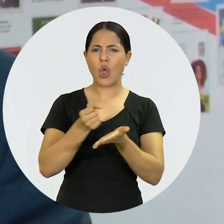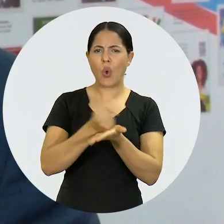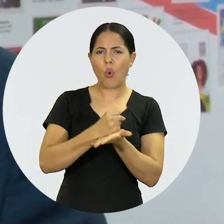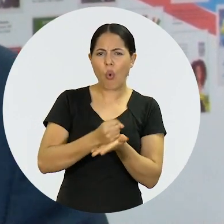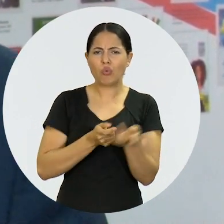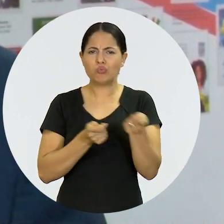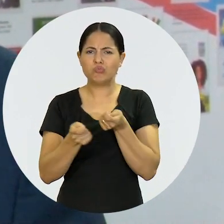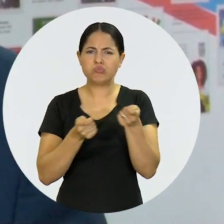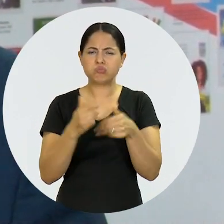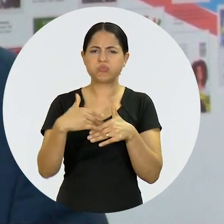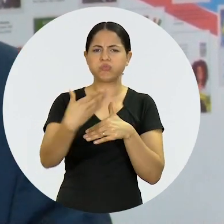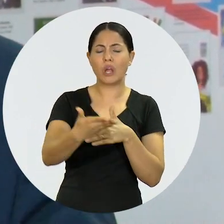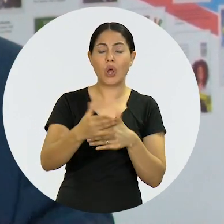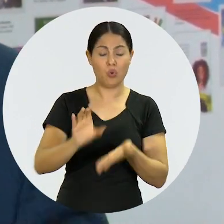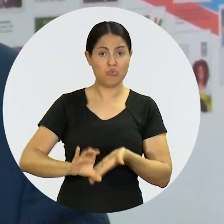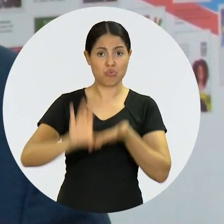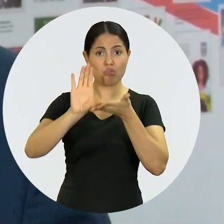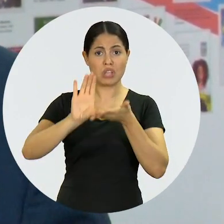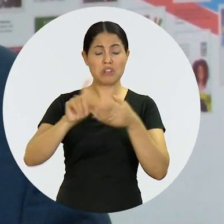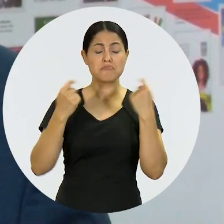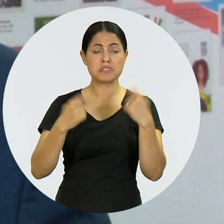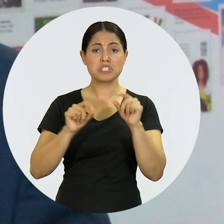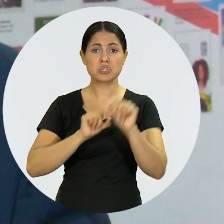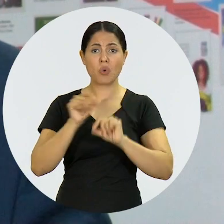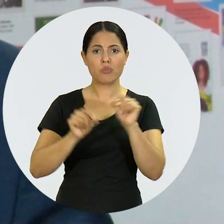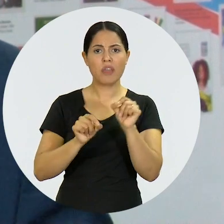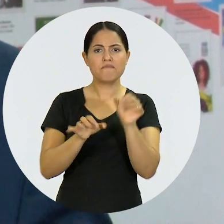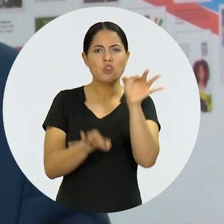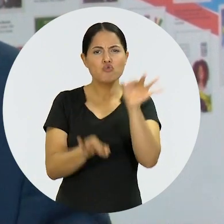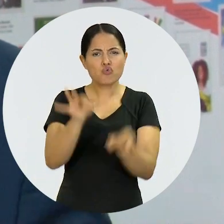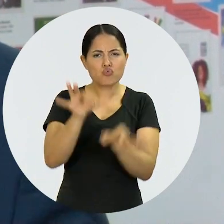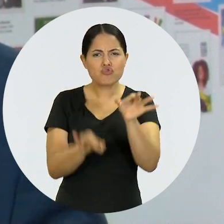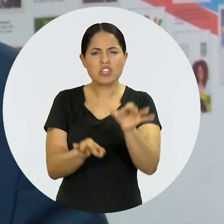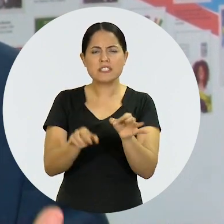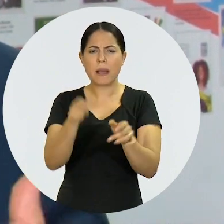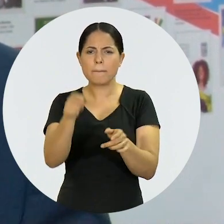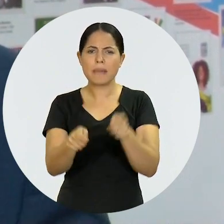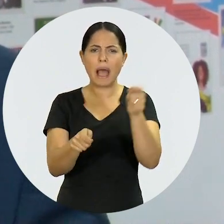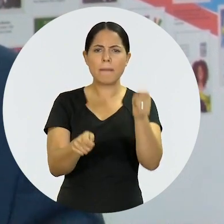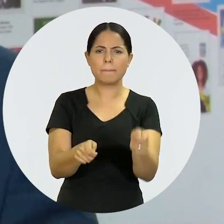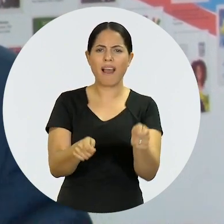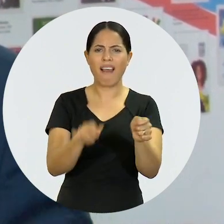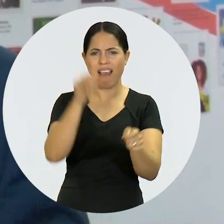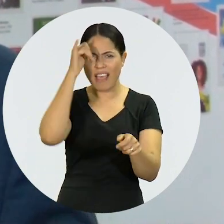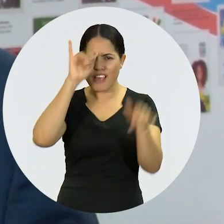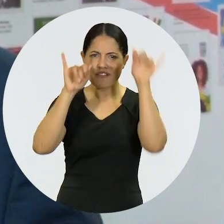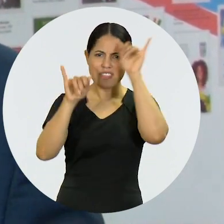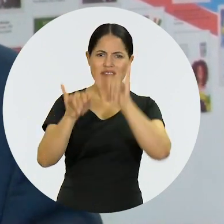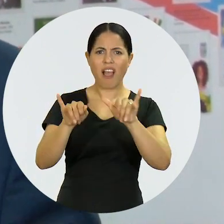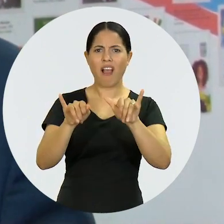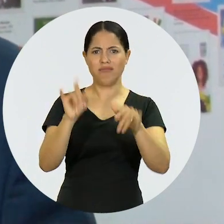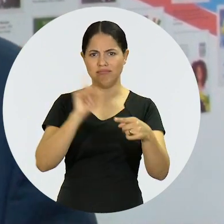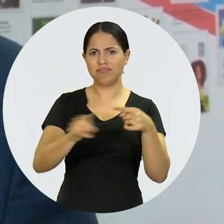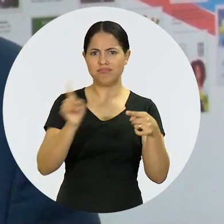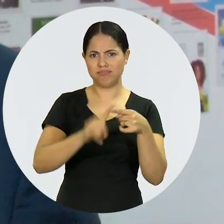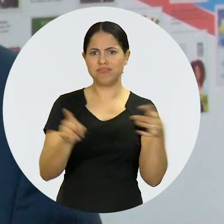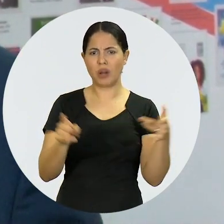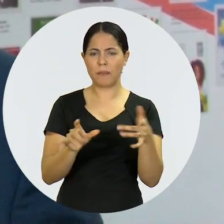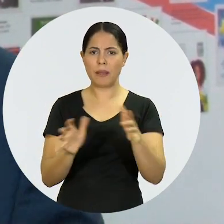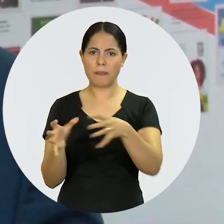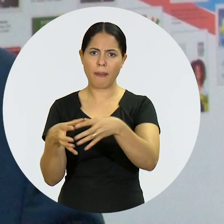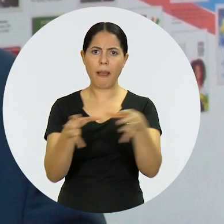exige é que nós tenhamos no âmbito desses conselhos julgamentos que sejam menos contaminados pelo viés